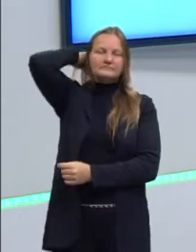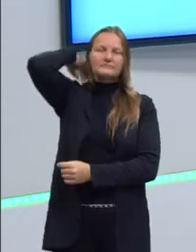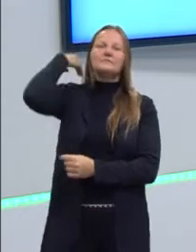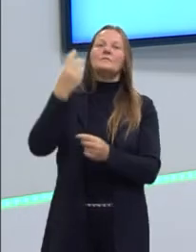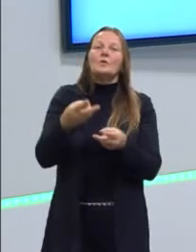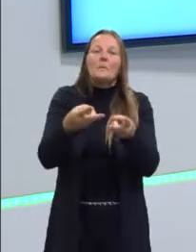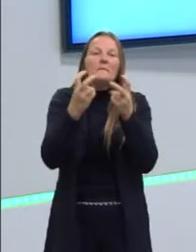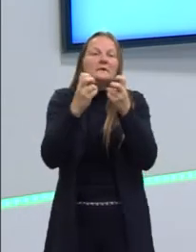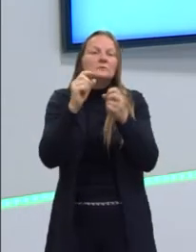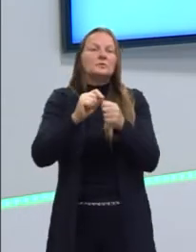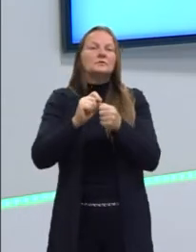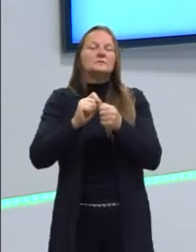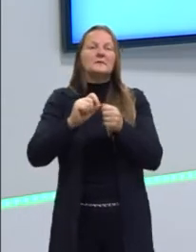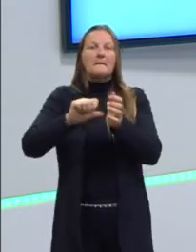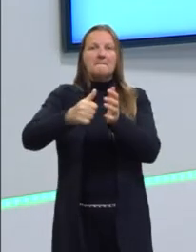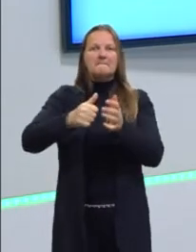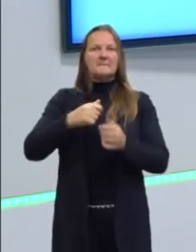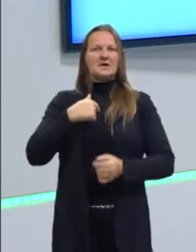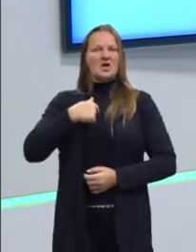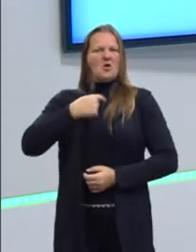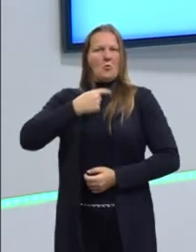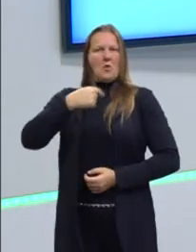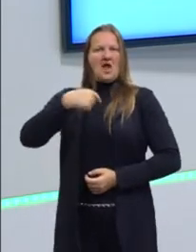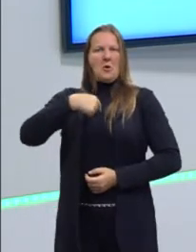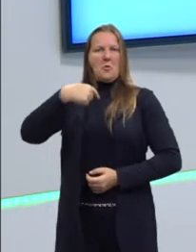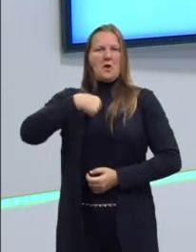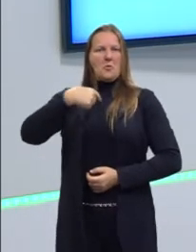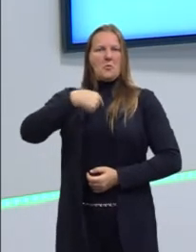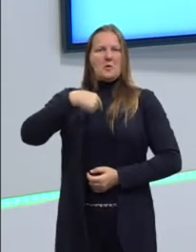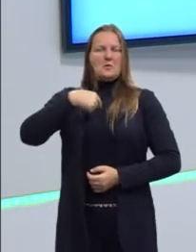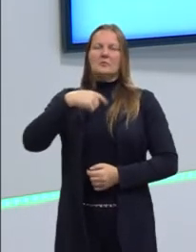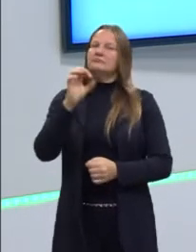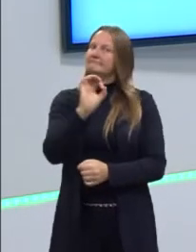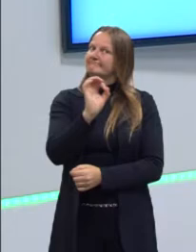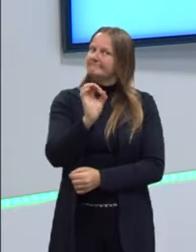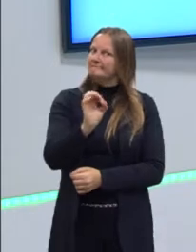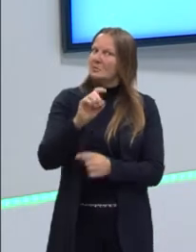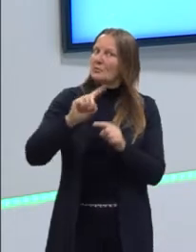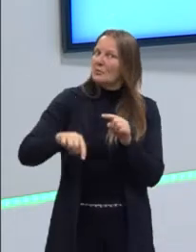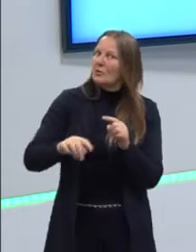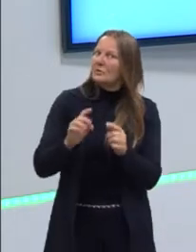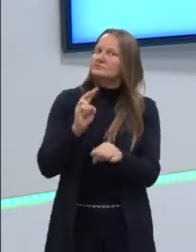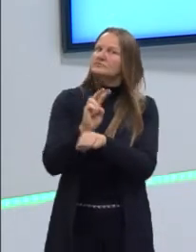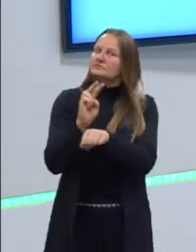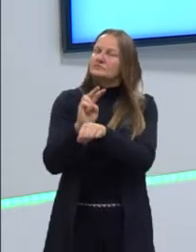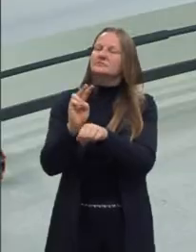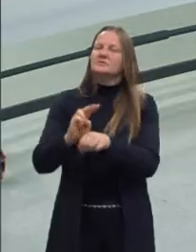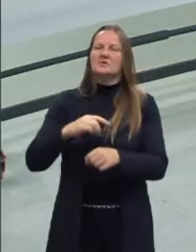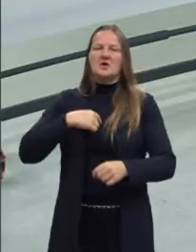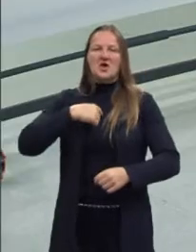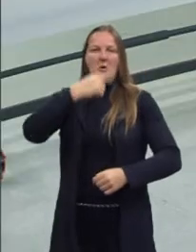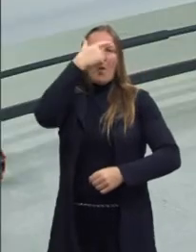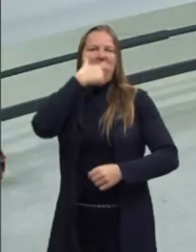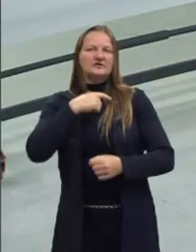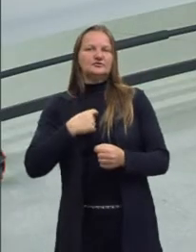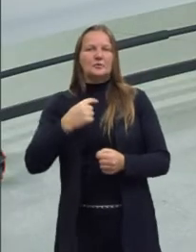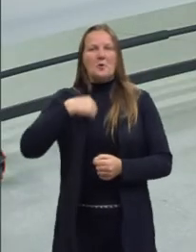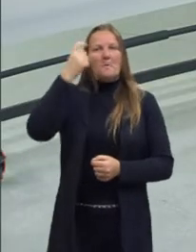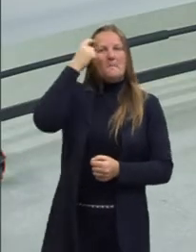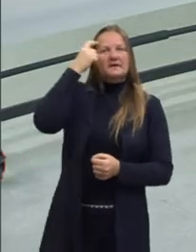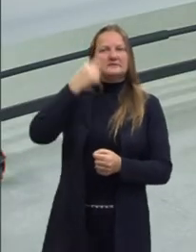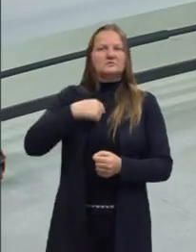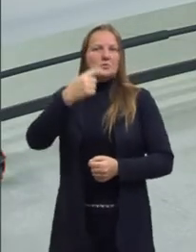não podemos falar em primeira pessoa, isso a gente sempre escuta em relação à redação do Enem. Eu acho, eu acredito, eu penso,